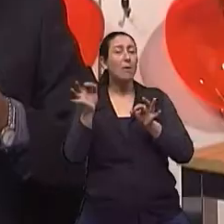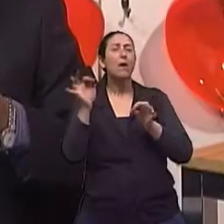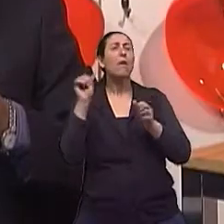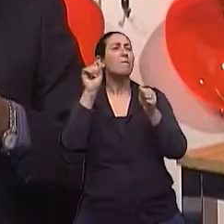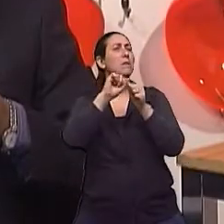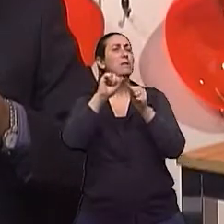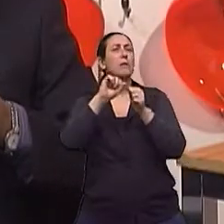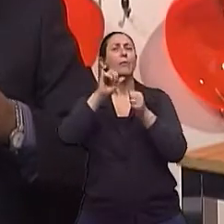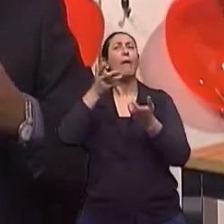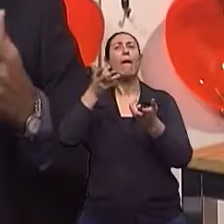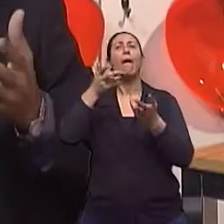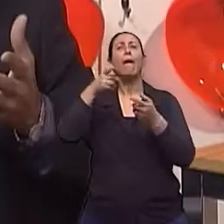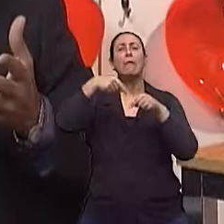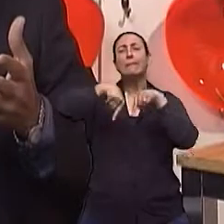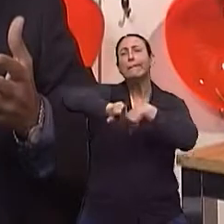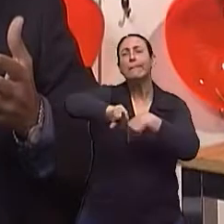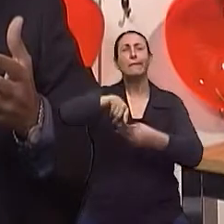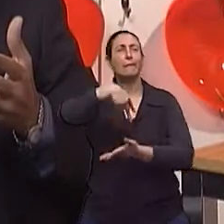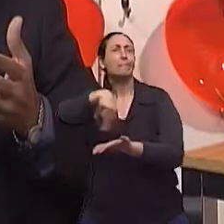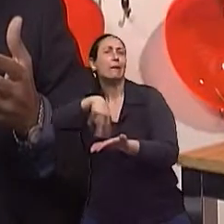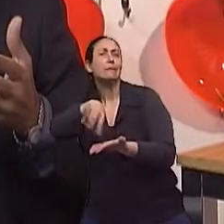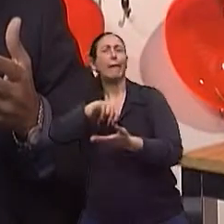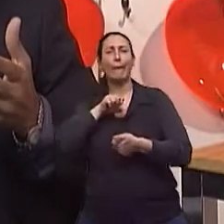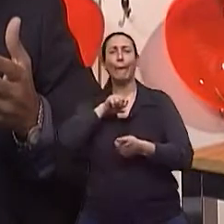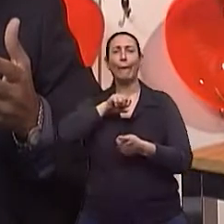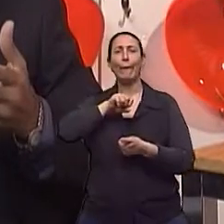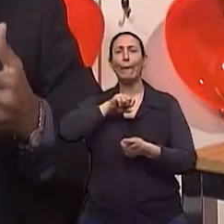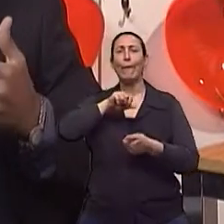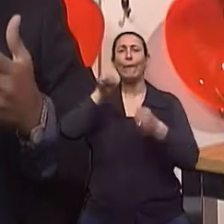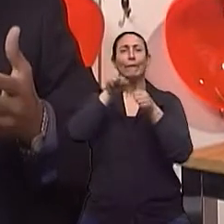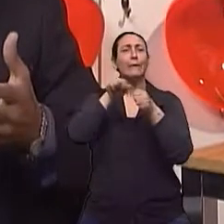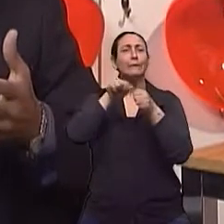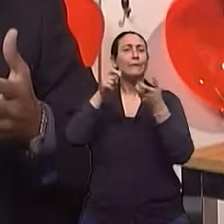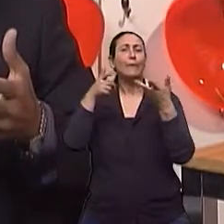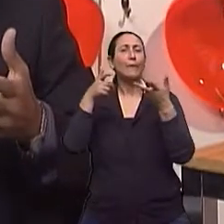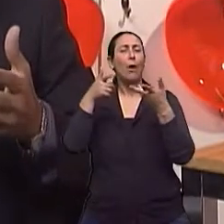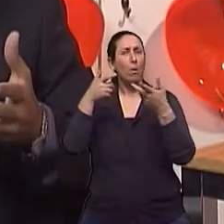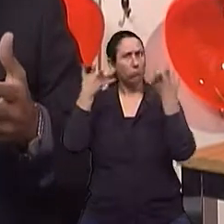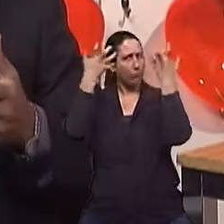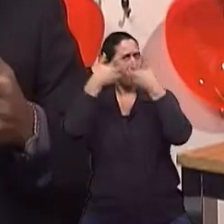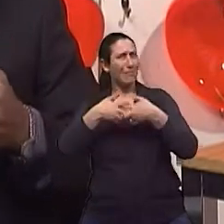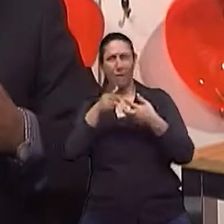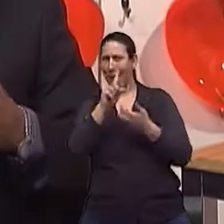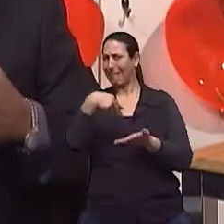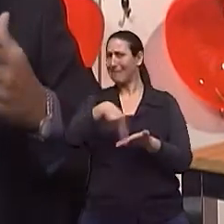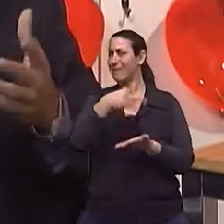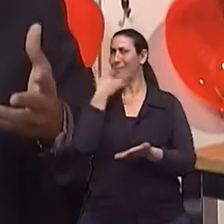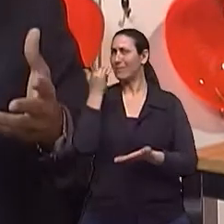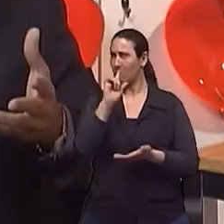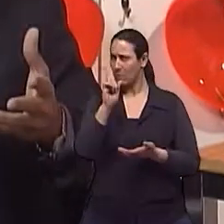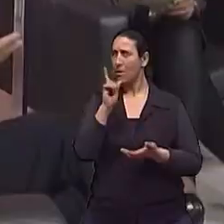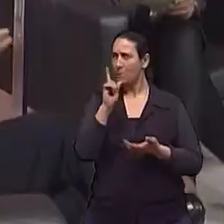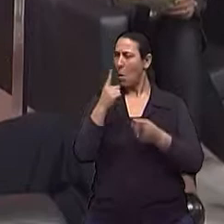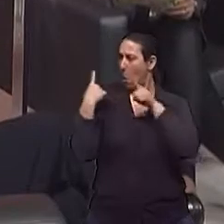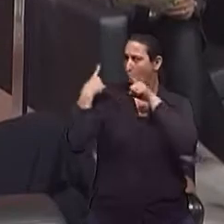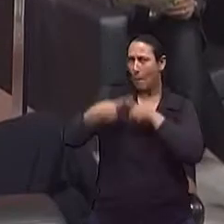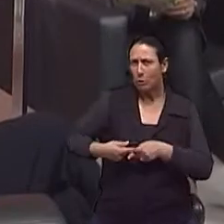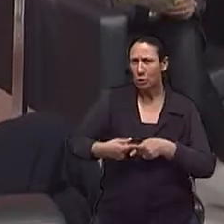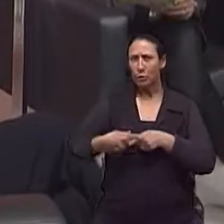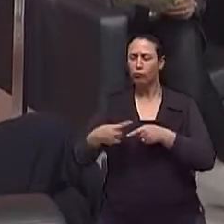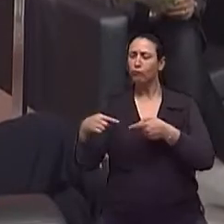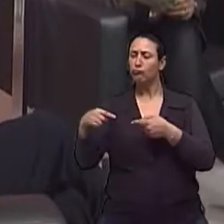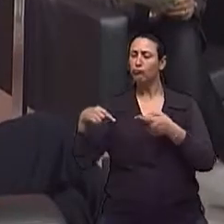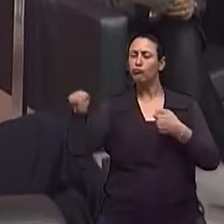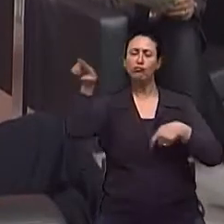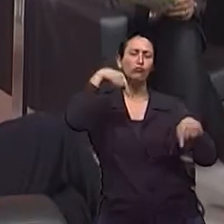acrobacias, né? Dançando, né? Danças complexas, não danças simples, né? Claro. Competindo, inclusive, em danças.